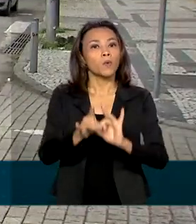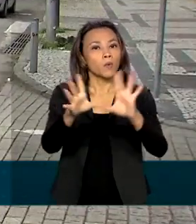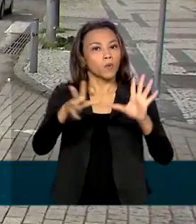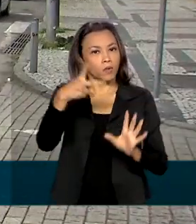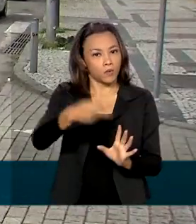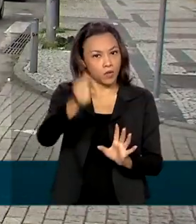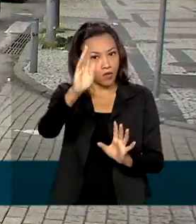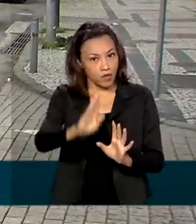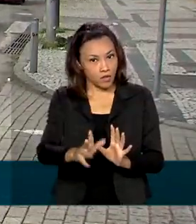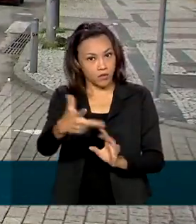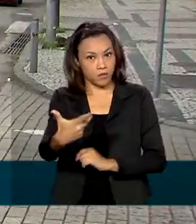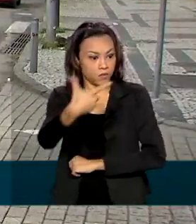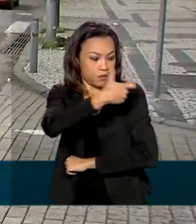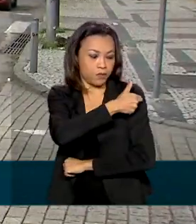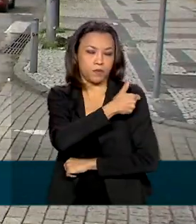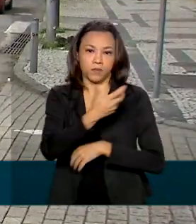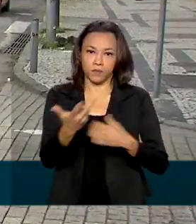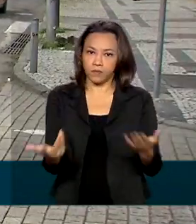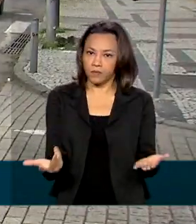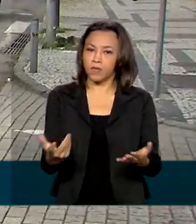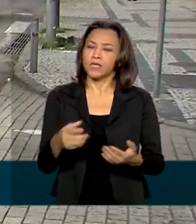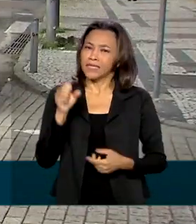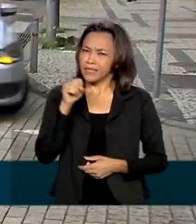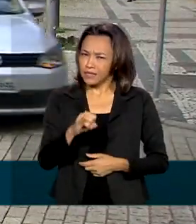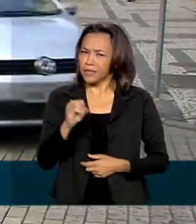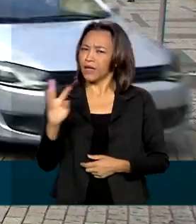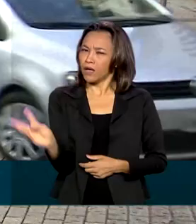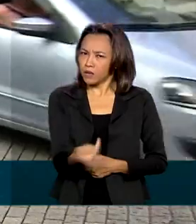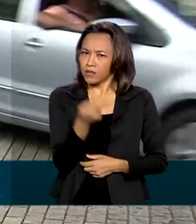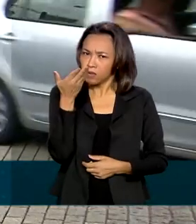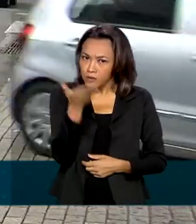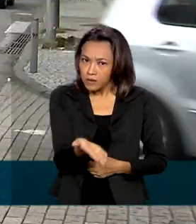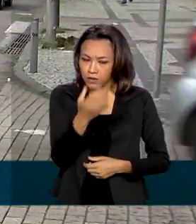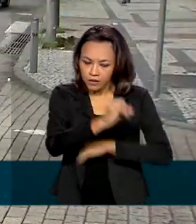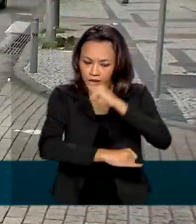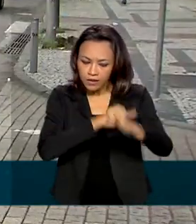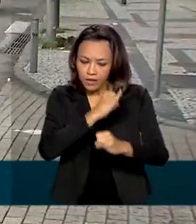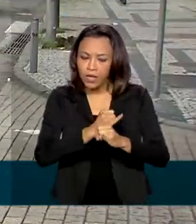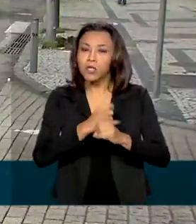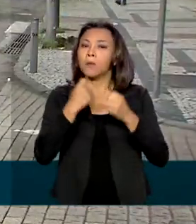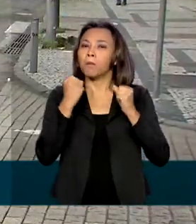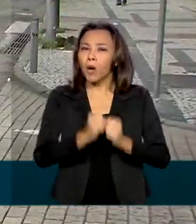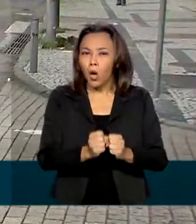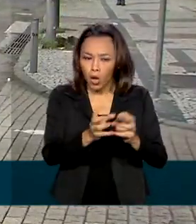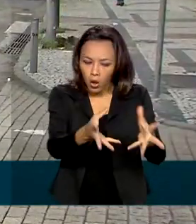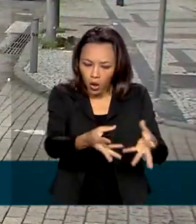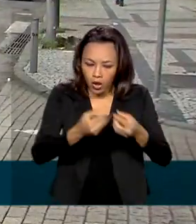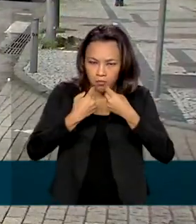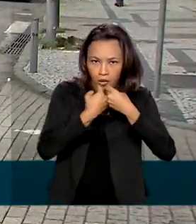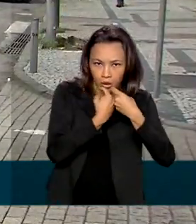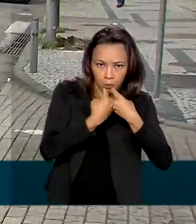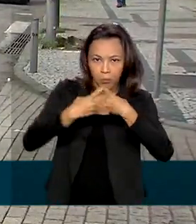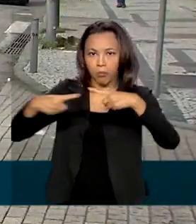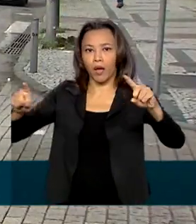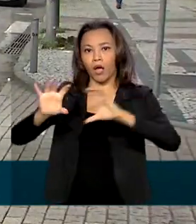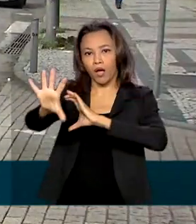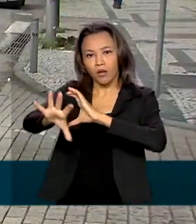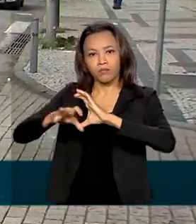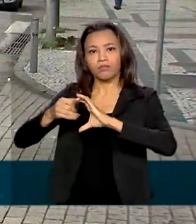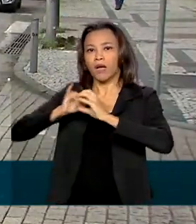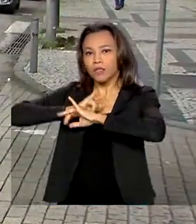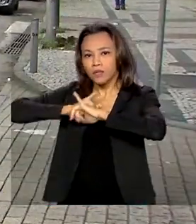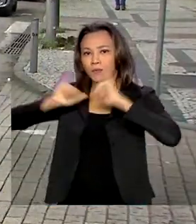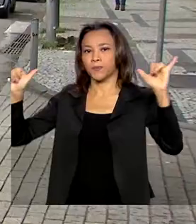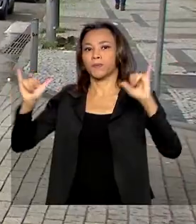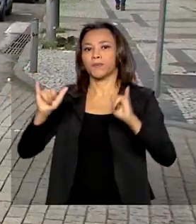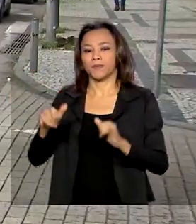emergencial. E alerta que casos como esse podem ser denunciados à ouvidoria da Anvisa. No site